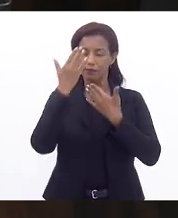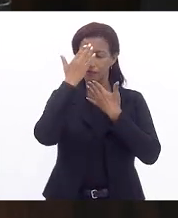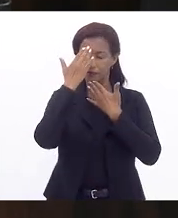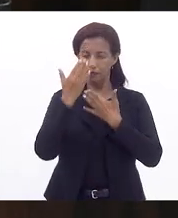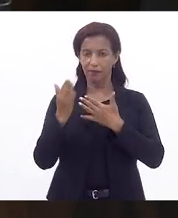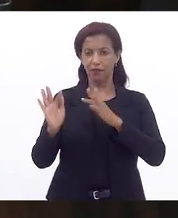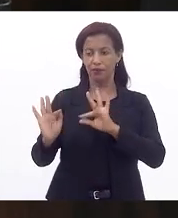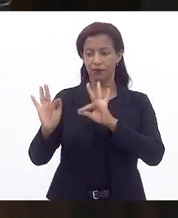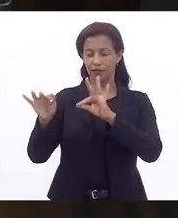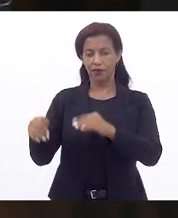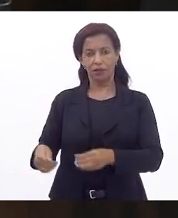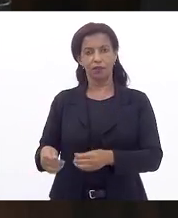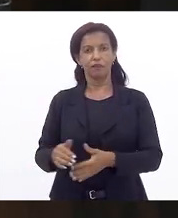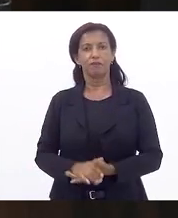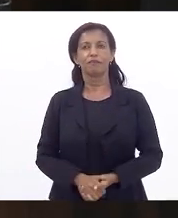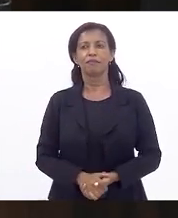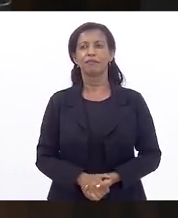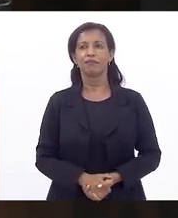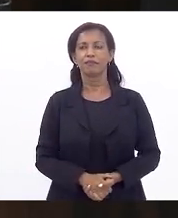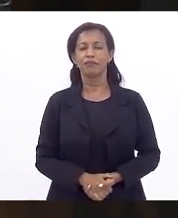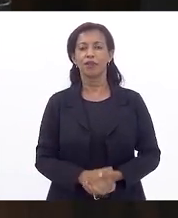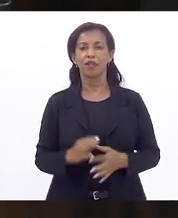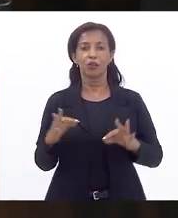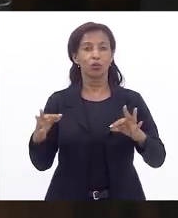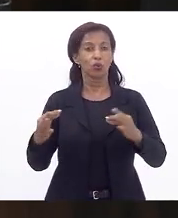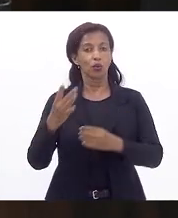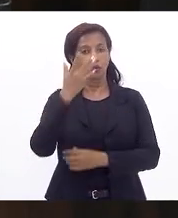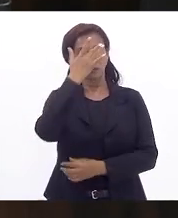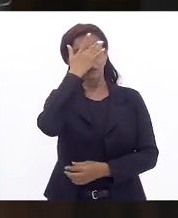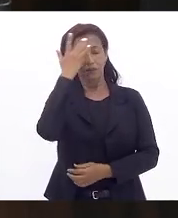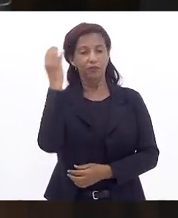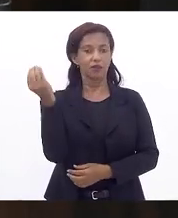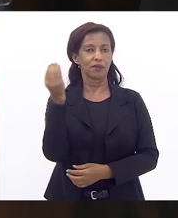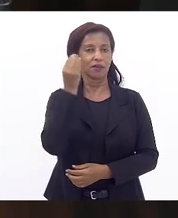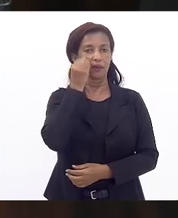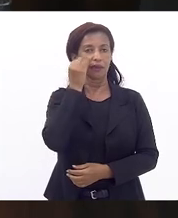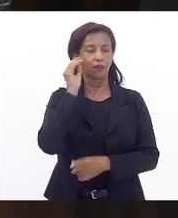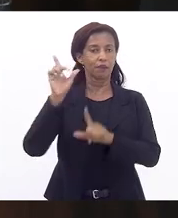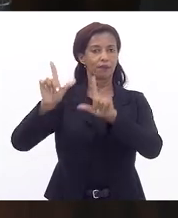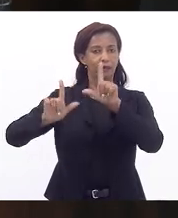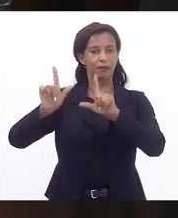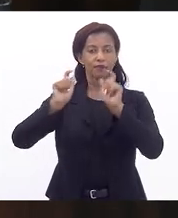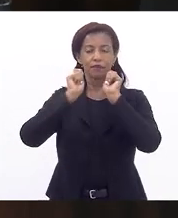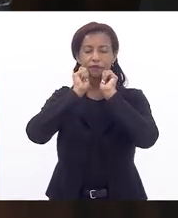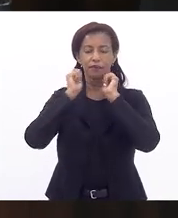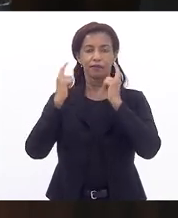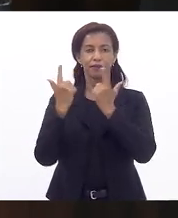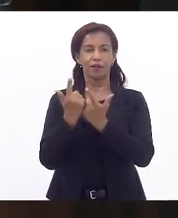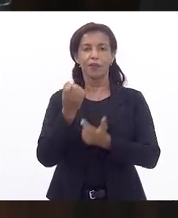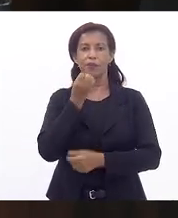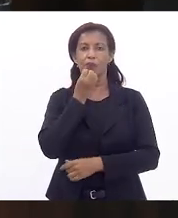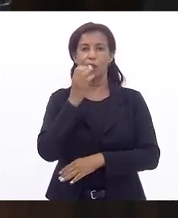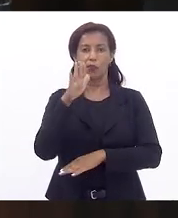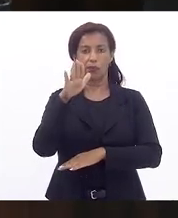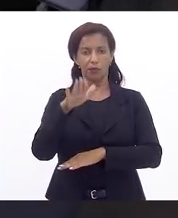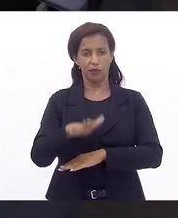encerramos o expediente final e agradecemos a todas e todos que nos acompanham pela TV Alerja. Boa tarde.